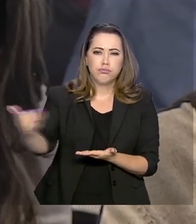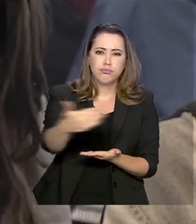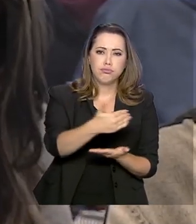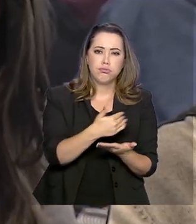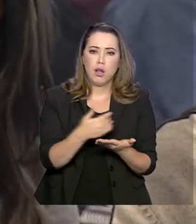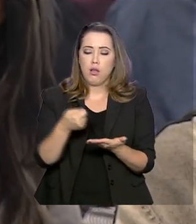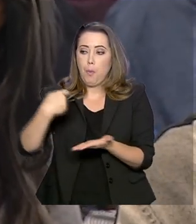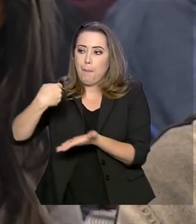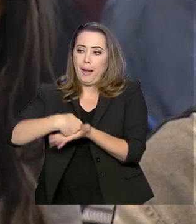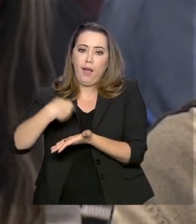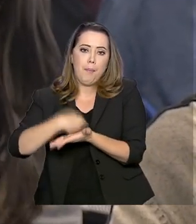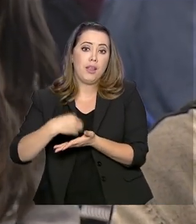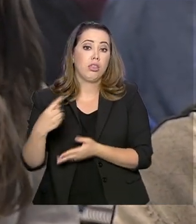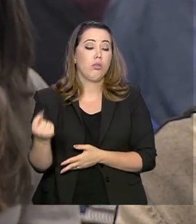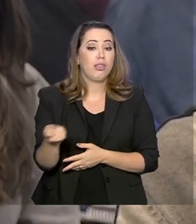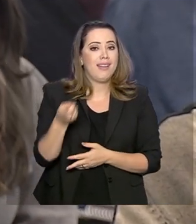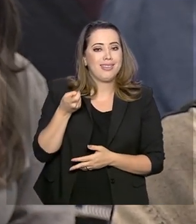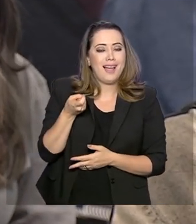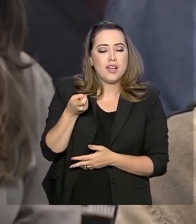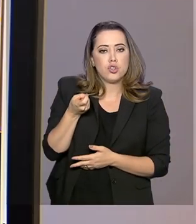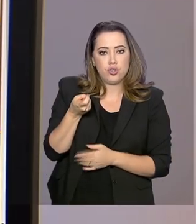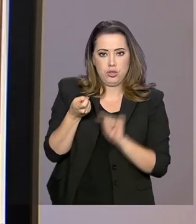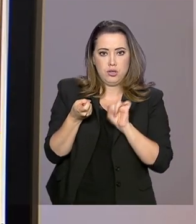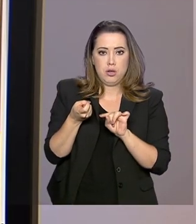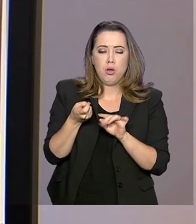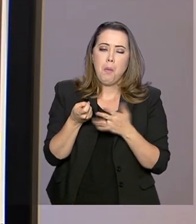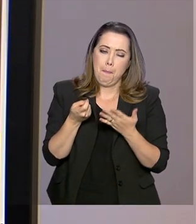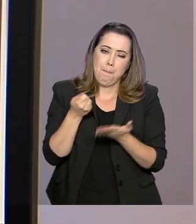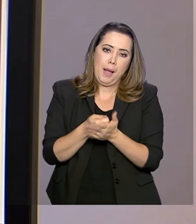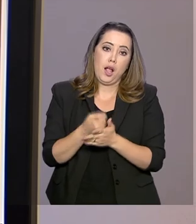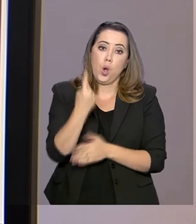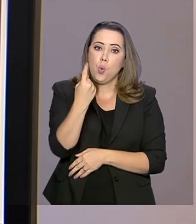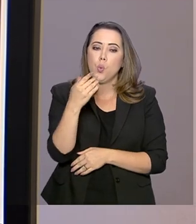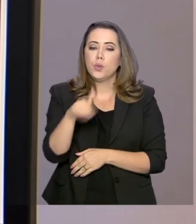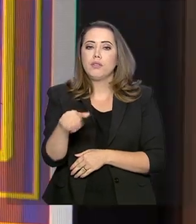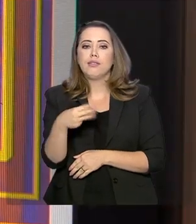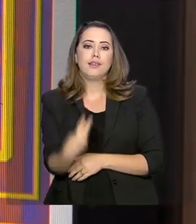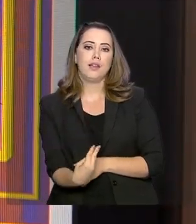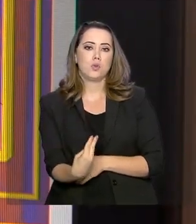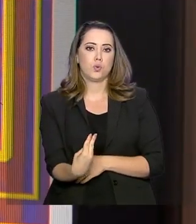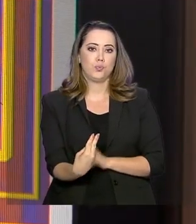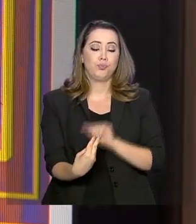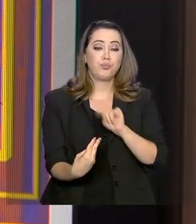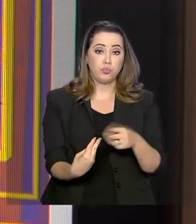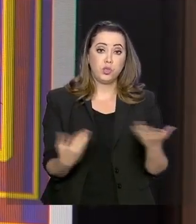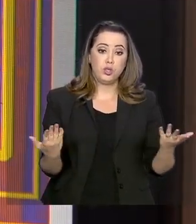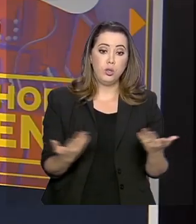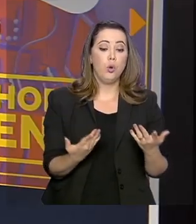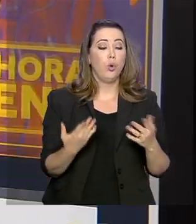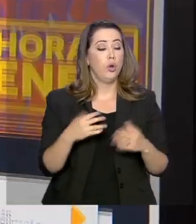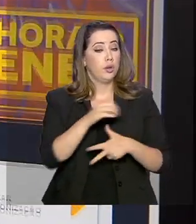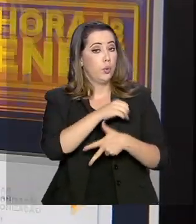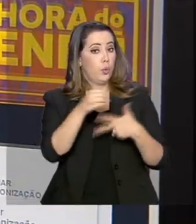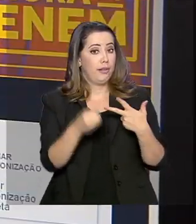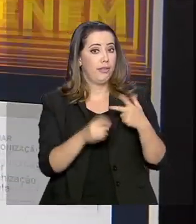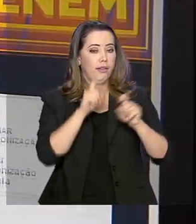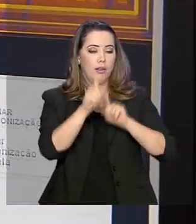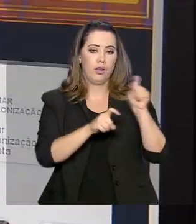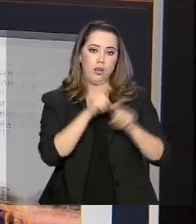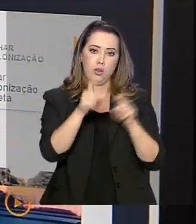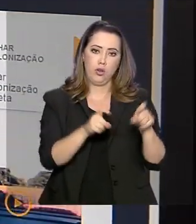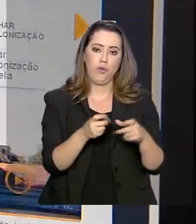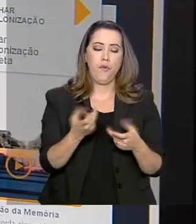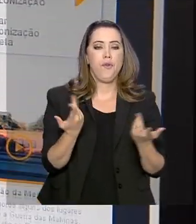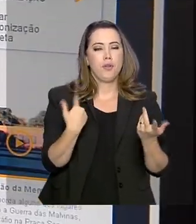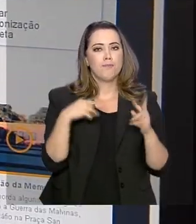pagaram a inscrição cobre cerca de um terço do custo do exame. Com o ENEM digital, a expectativa é que esse